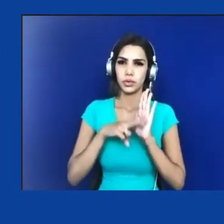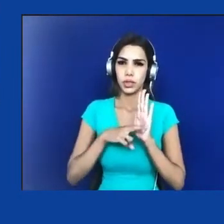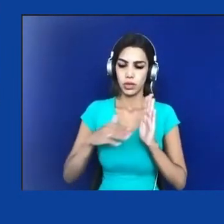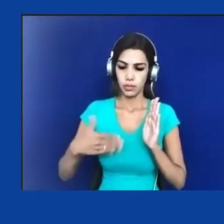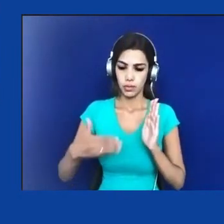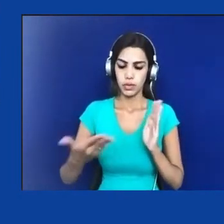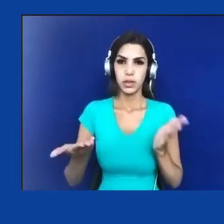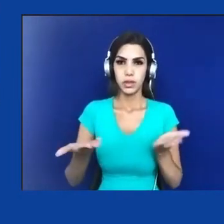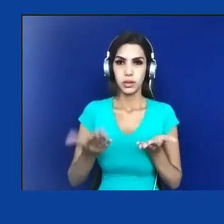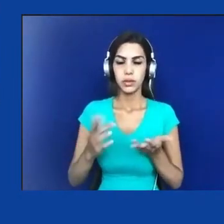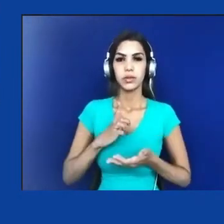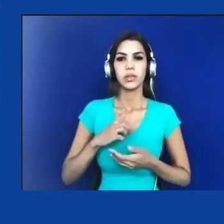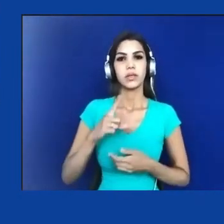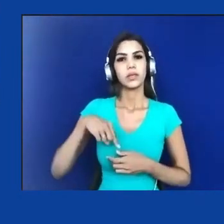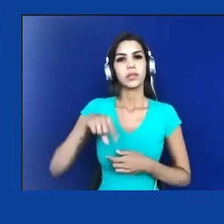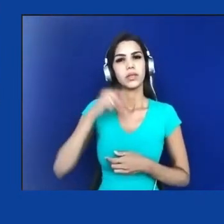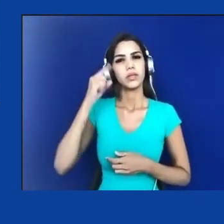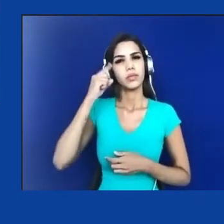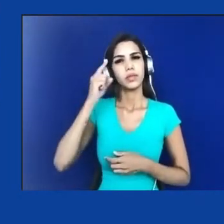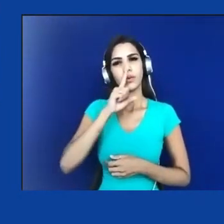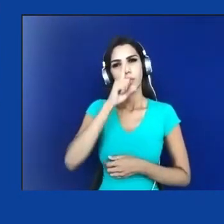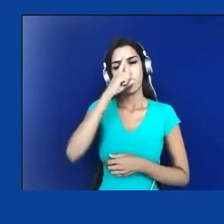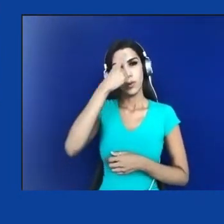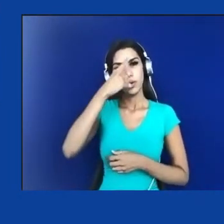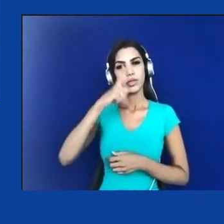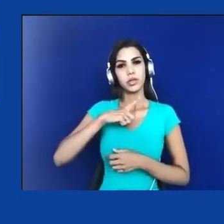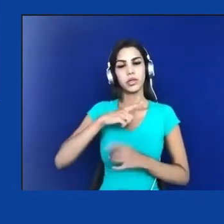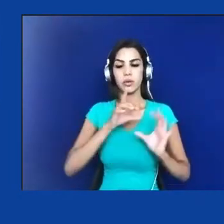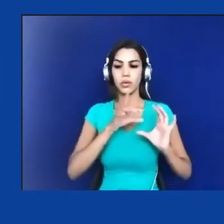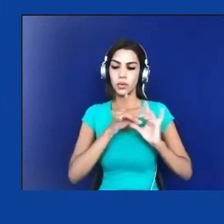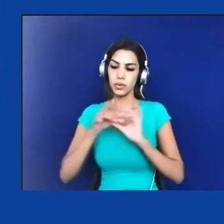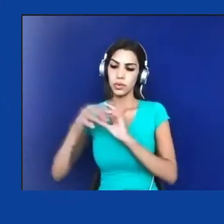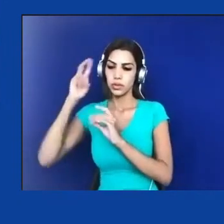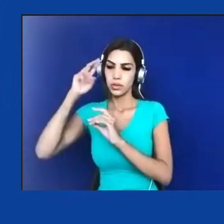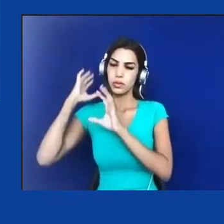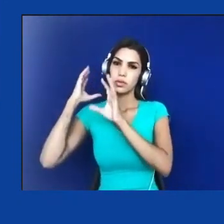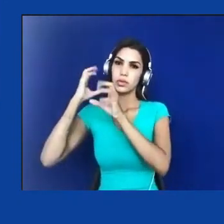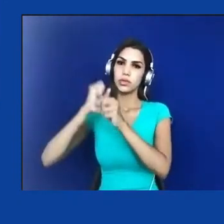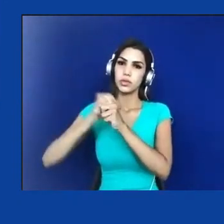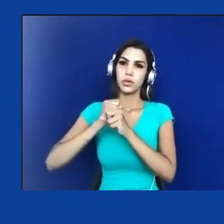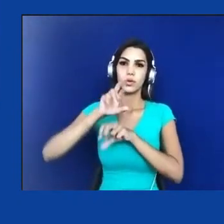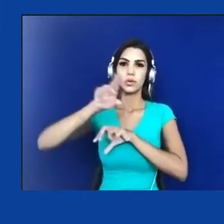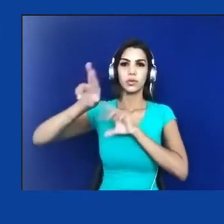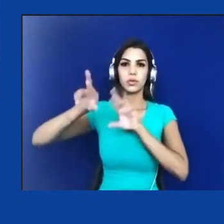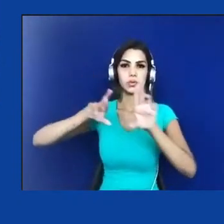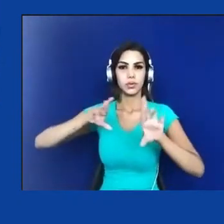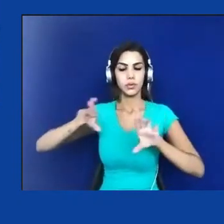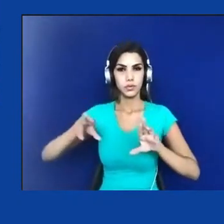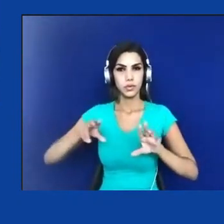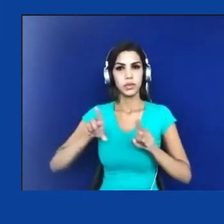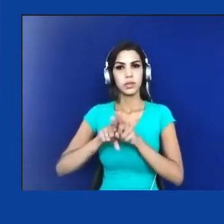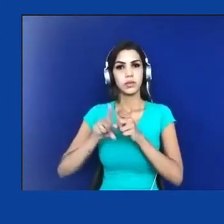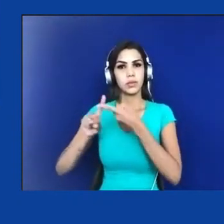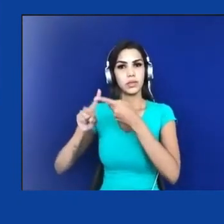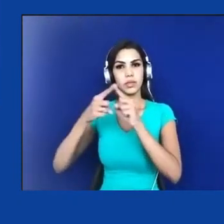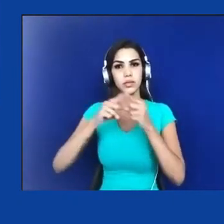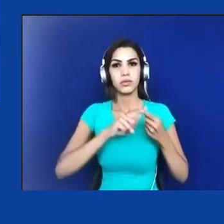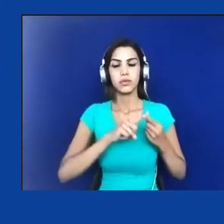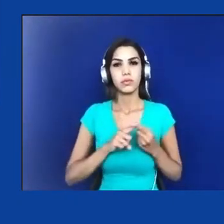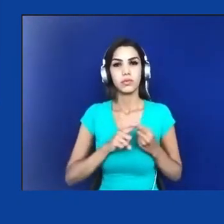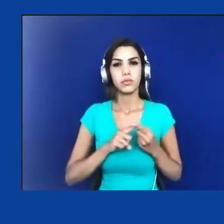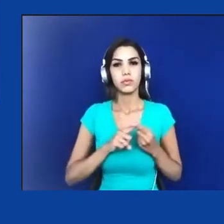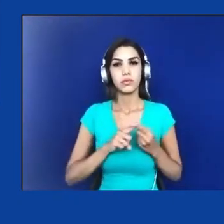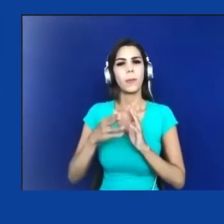originam em contextos históricos distintos e se articulam de diferentes maneiras. até recentemente, por exemplo, tínhamos um código